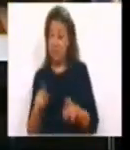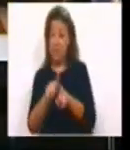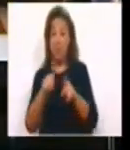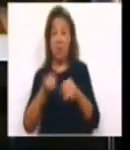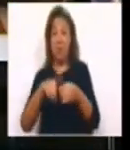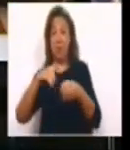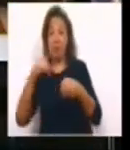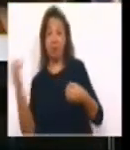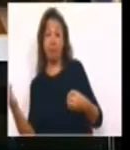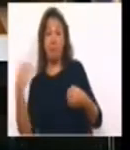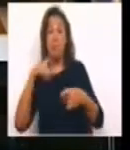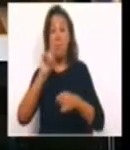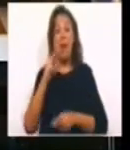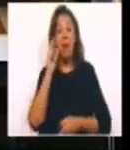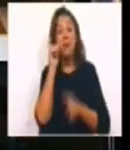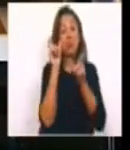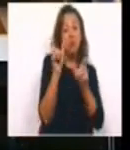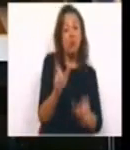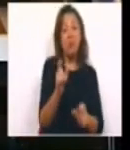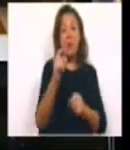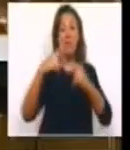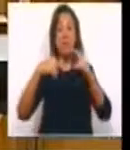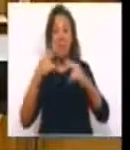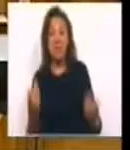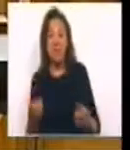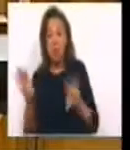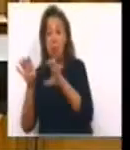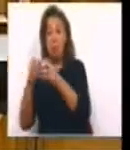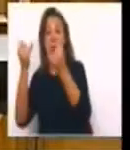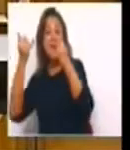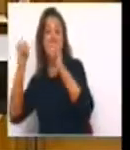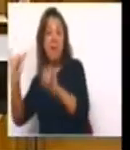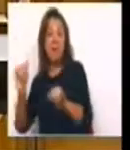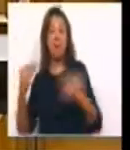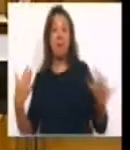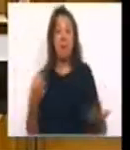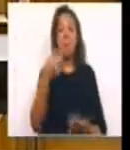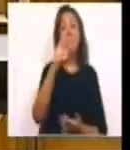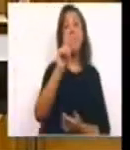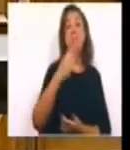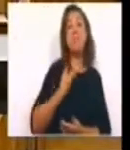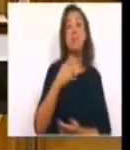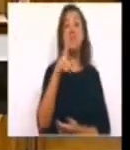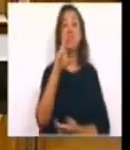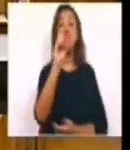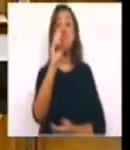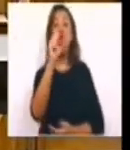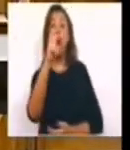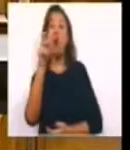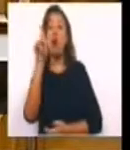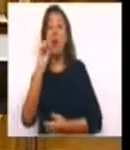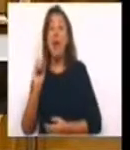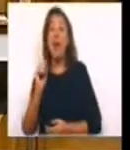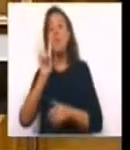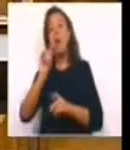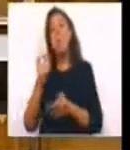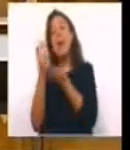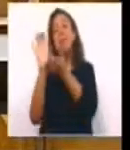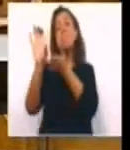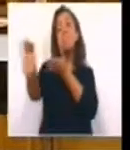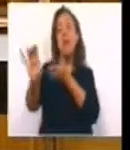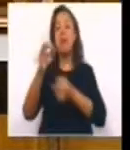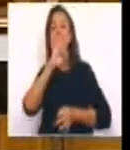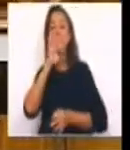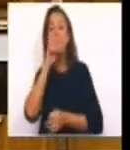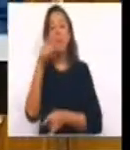supervisão financeira, com a comissão independente para Pedrógão, com as indenizações às famílias em Pedrógão. Os senhores não